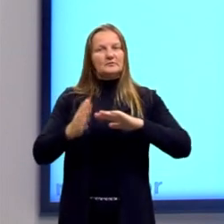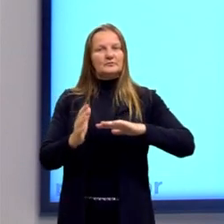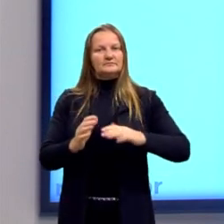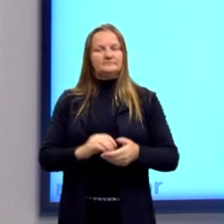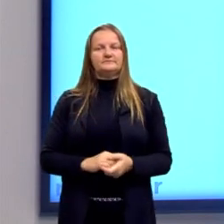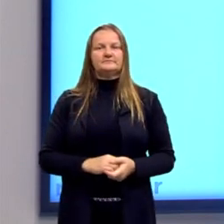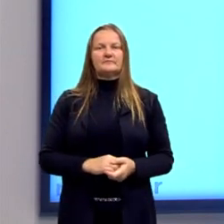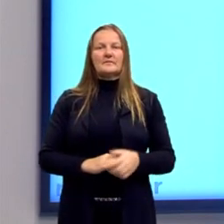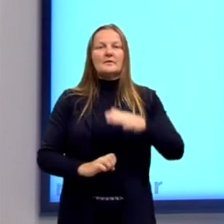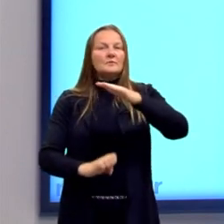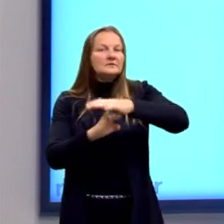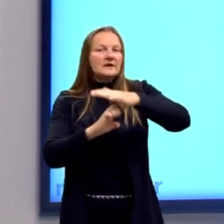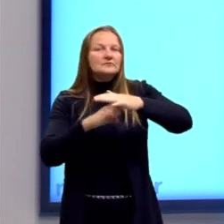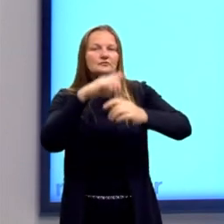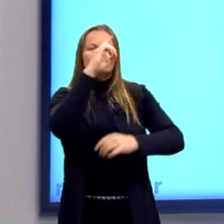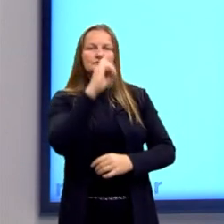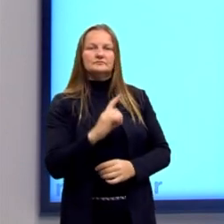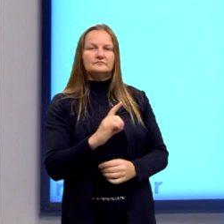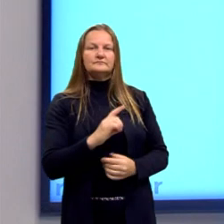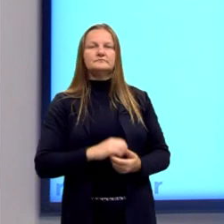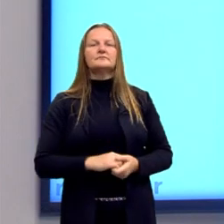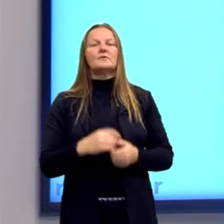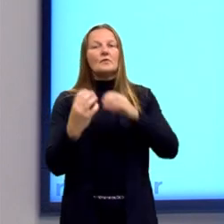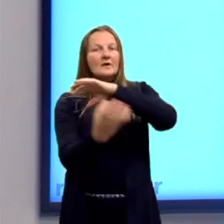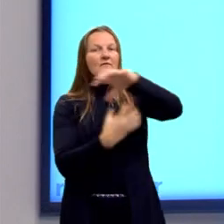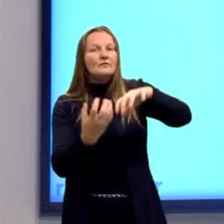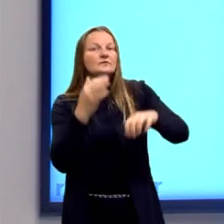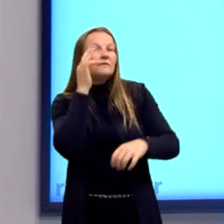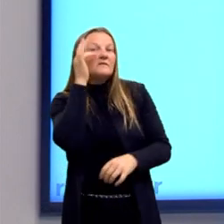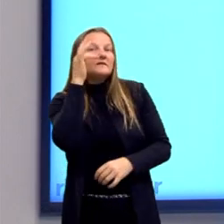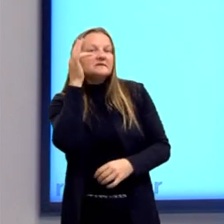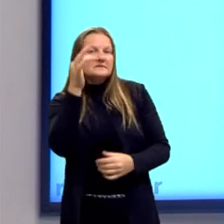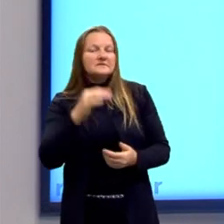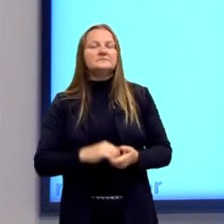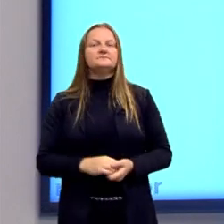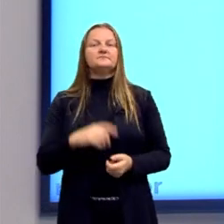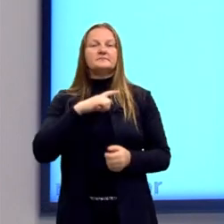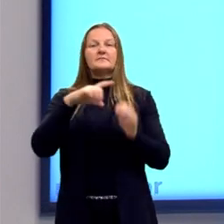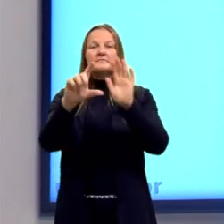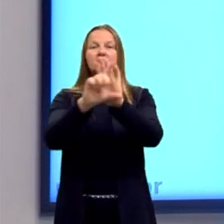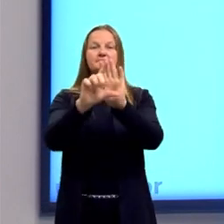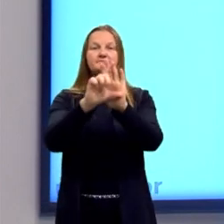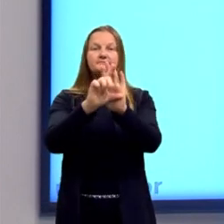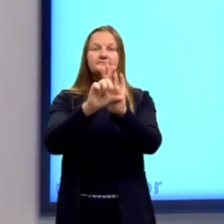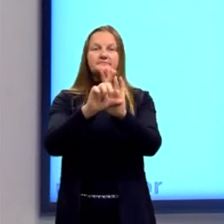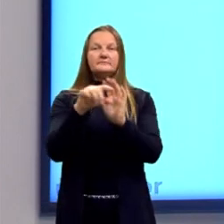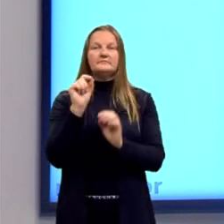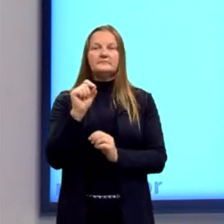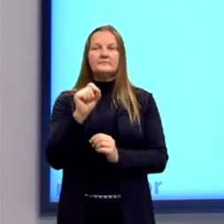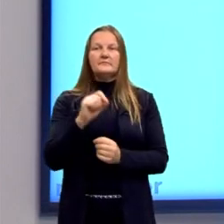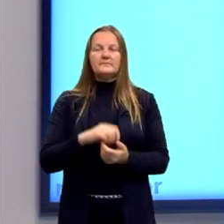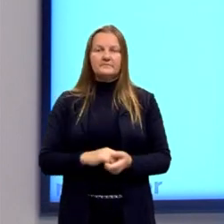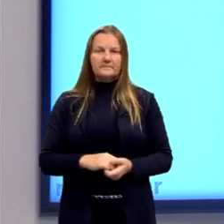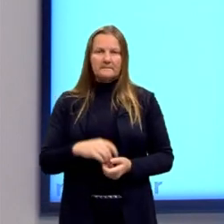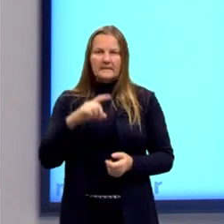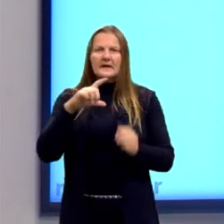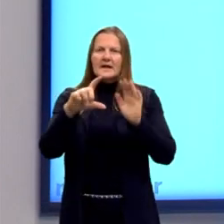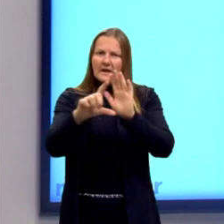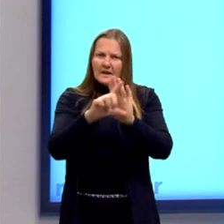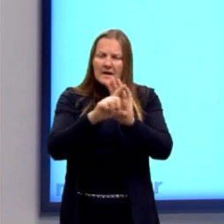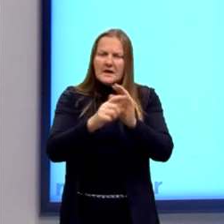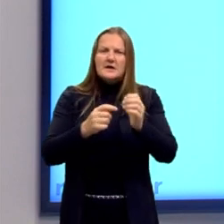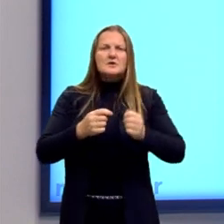de Direito é muito importante na Revolução Francesa, porque agora nós temos uma lei. Agora nós passamos a ter leis para